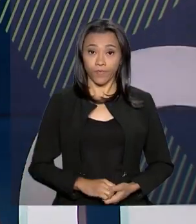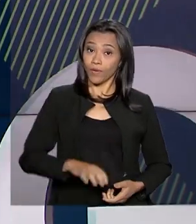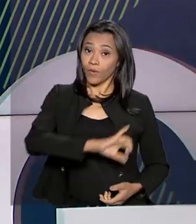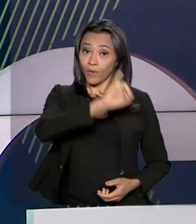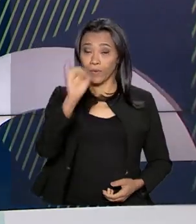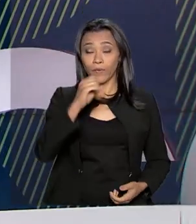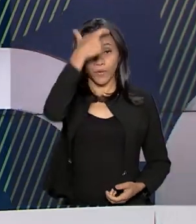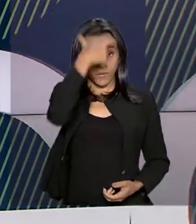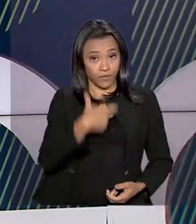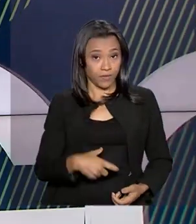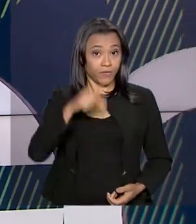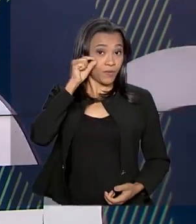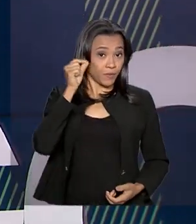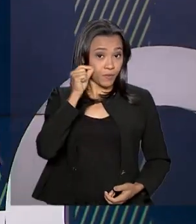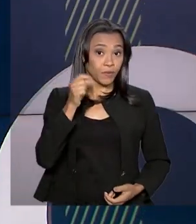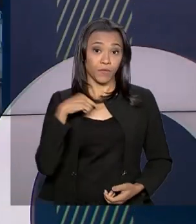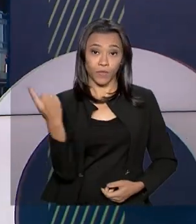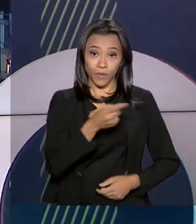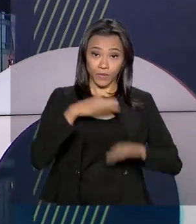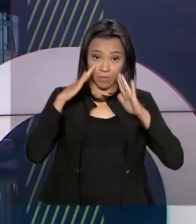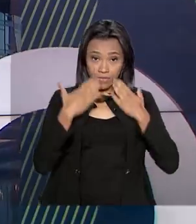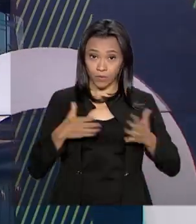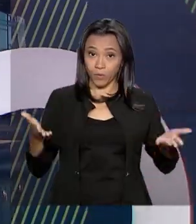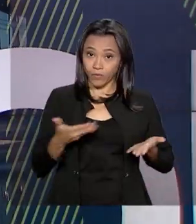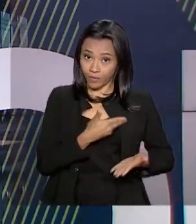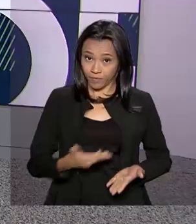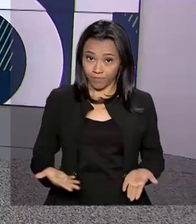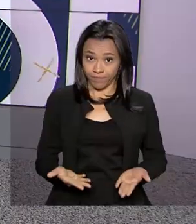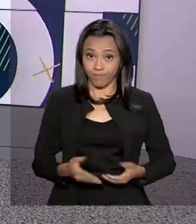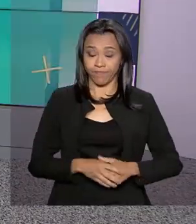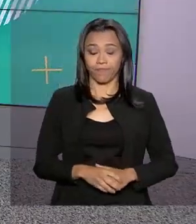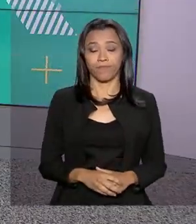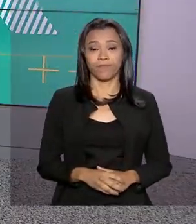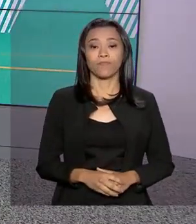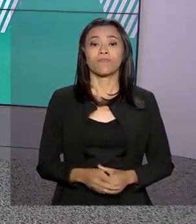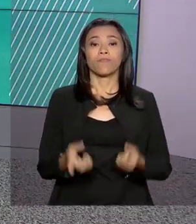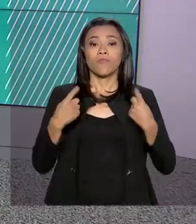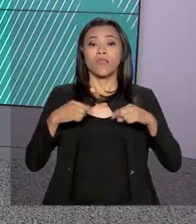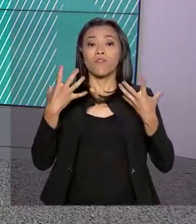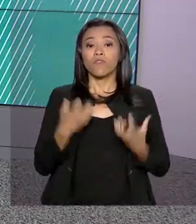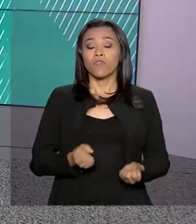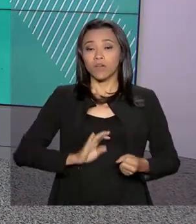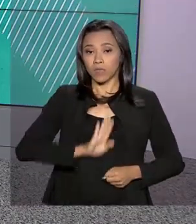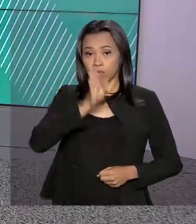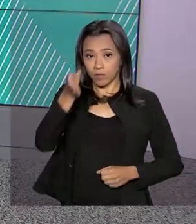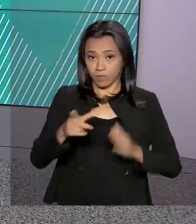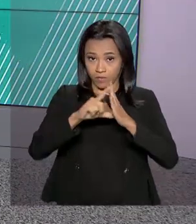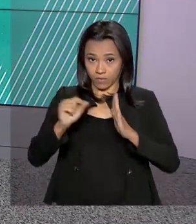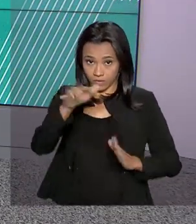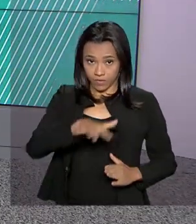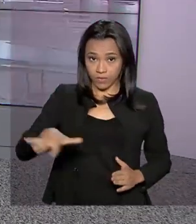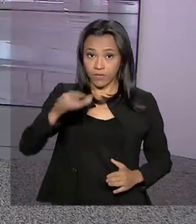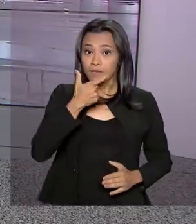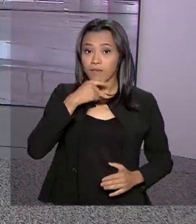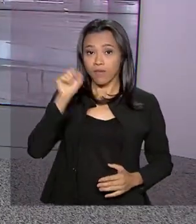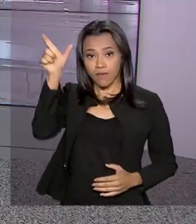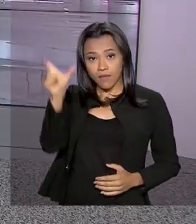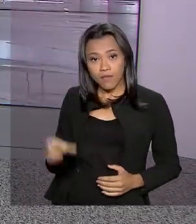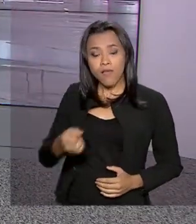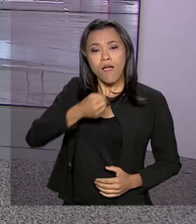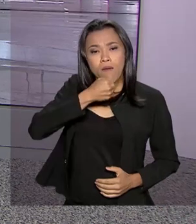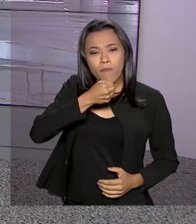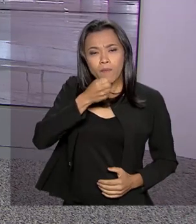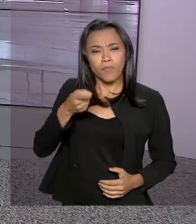Olá, eu sou o Roberto Camargo e está no ar o Governo Agora. E nós vamos direto ao Palácio do Planalto. Quem está lá é a repórter